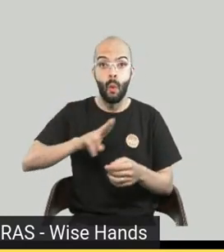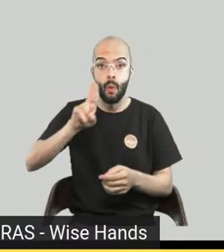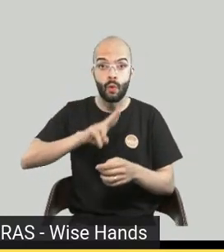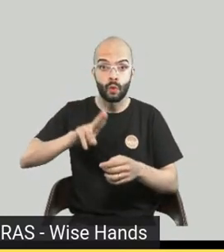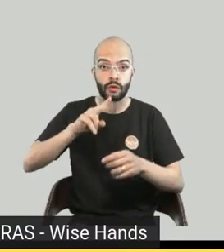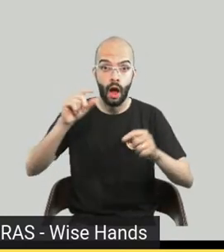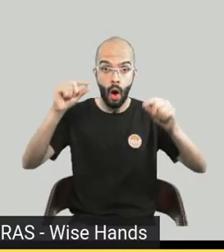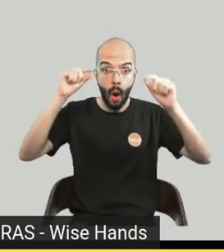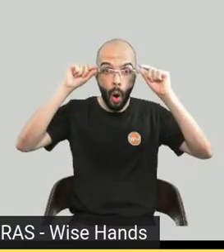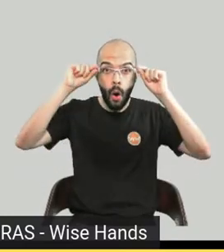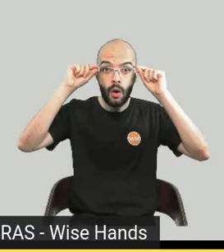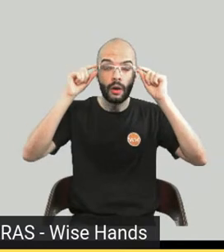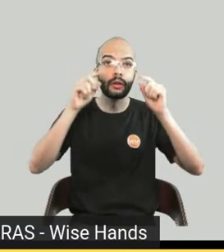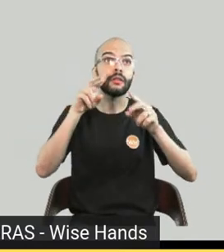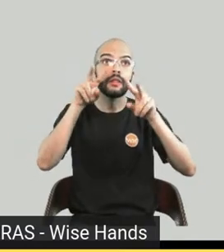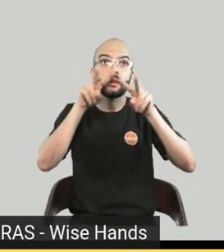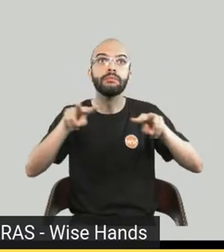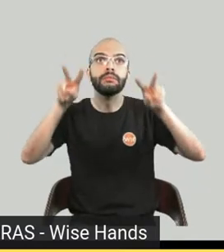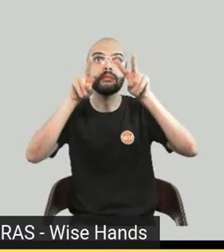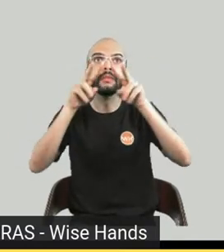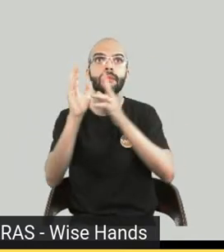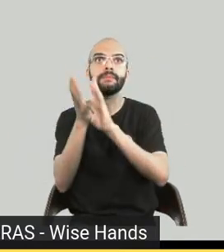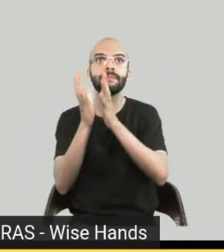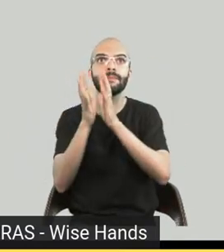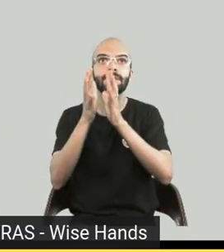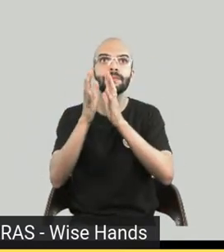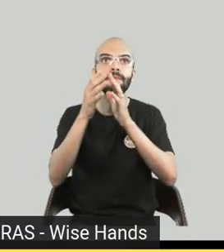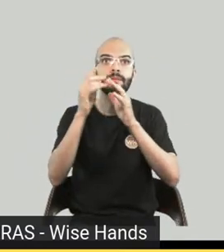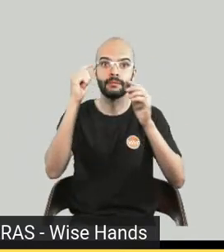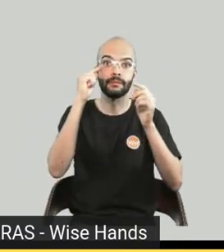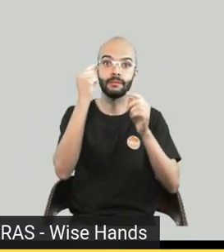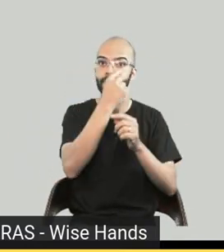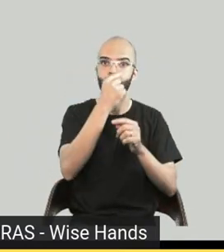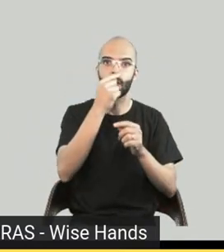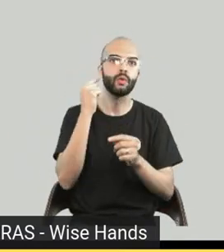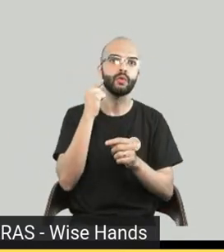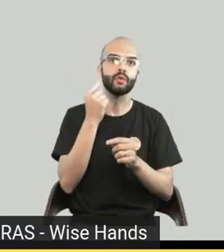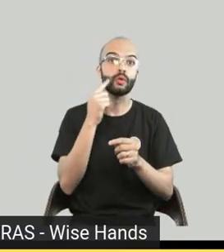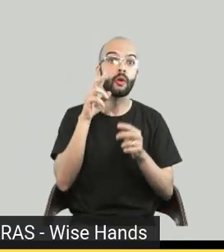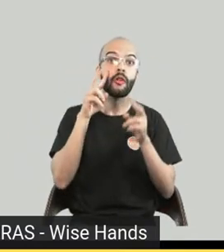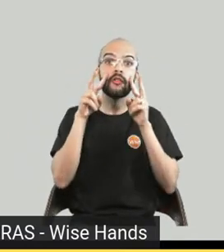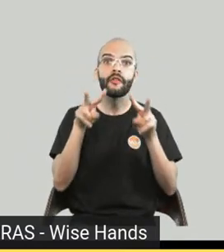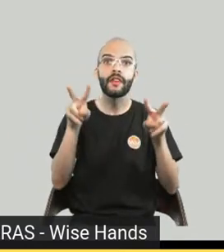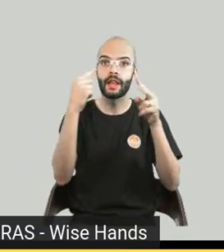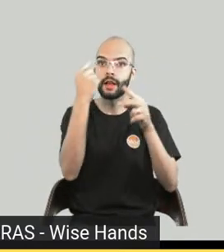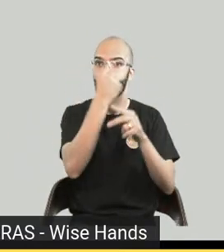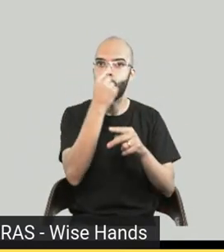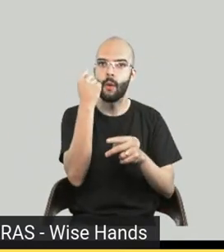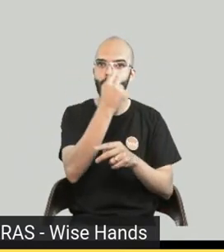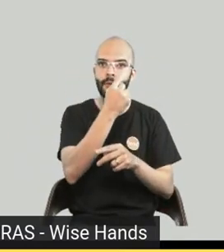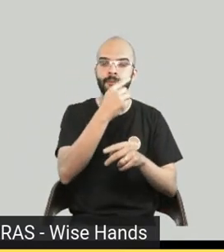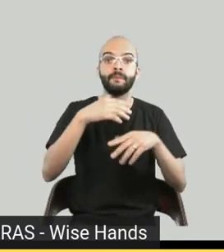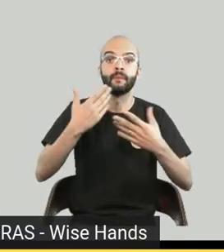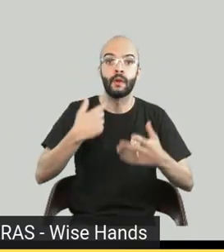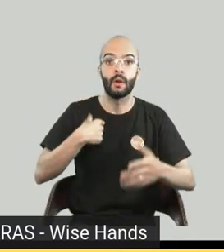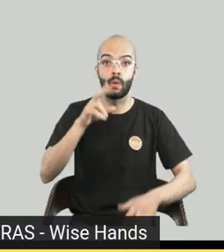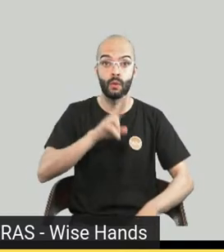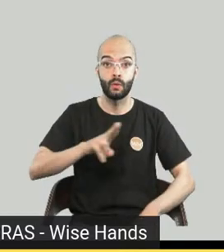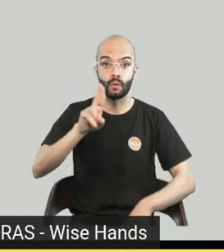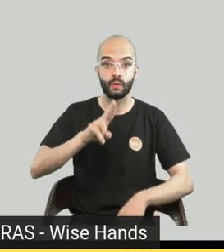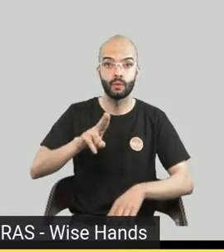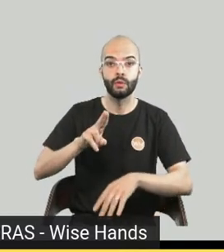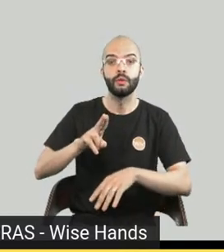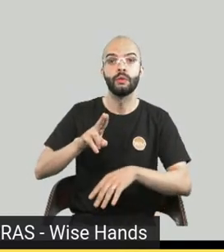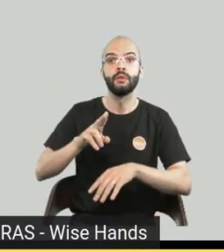no óculos, então foi meu primeiro projeto com eles e me apaixonei pela causa. Então chamei meu amigo Rafael, meu amigo já de alguns anos,